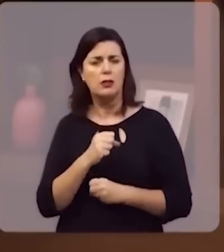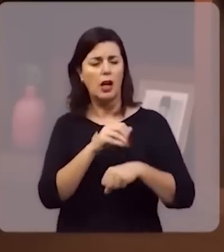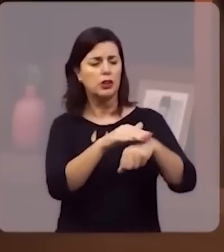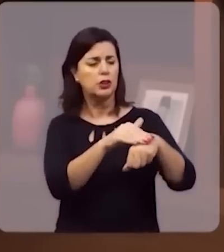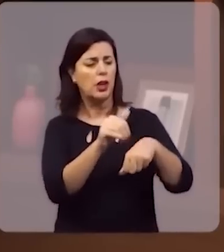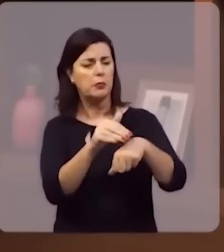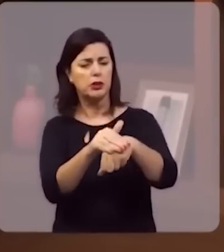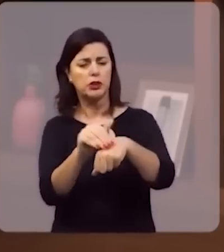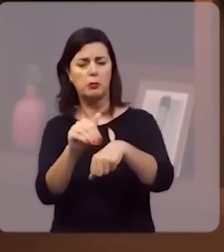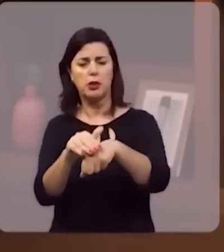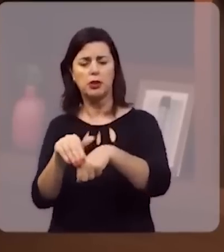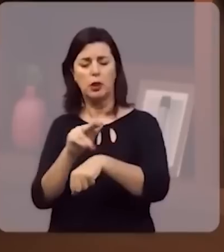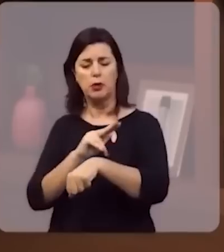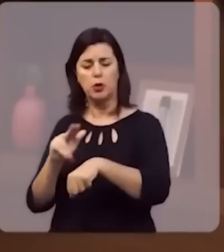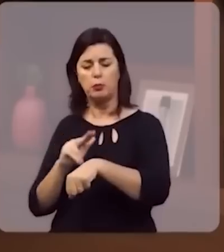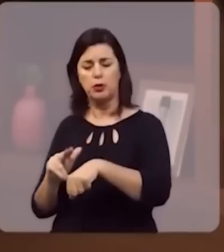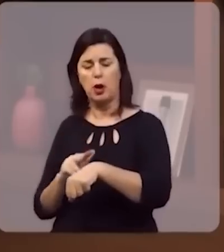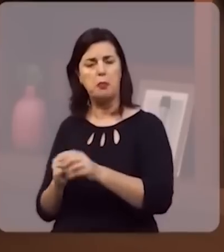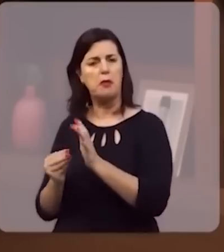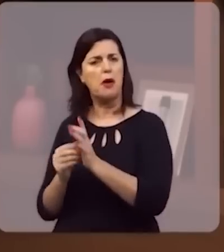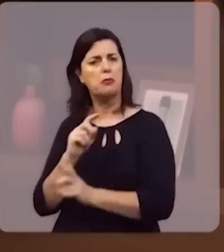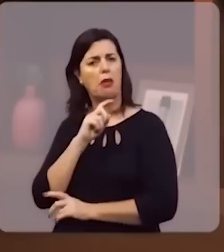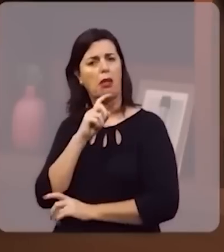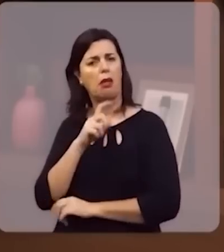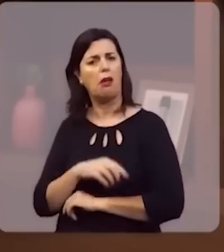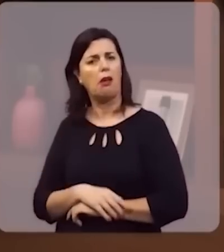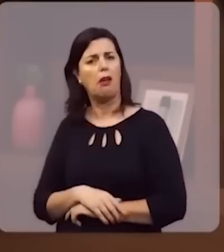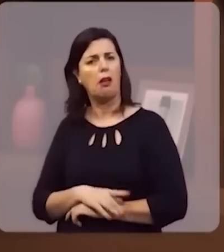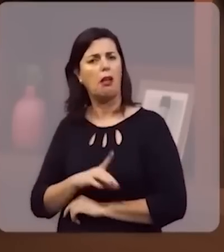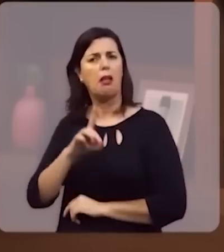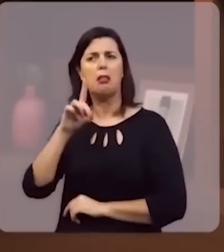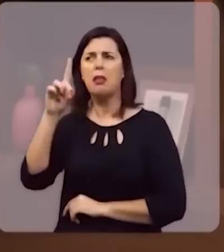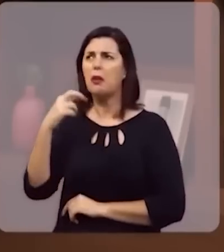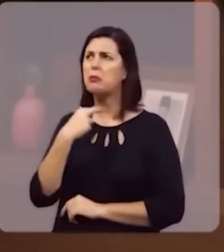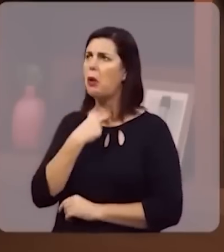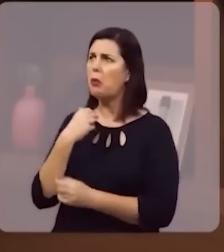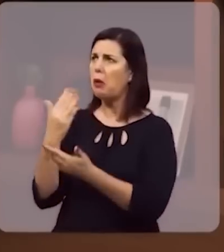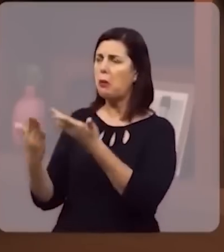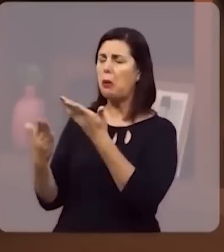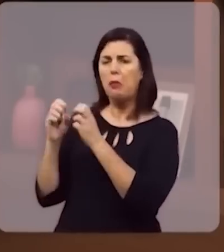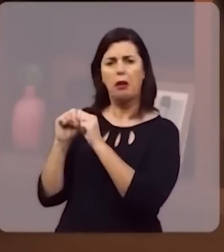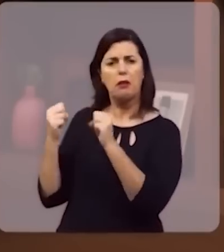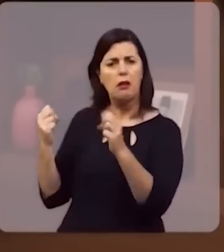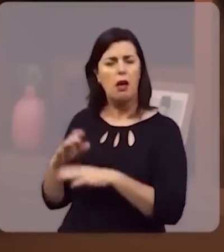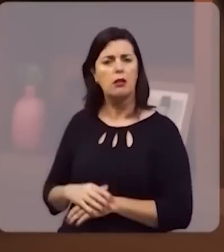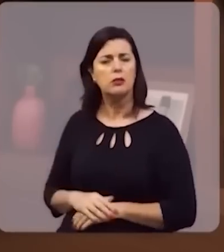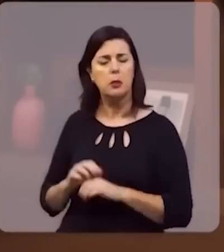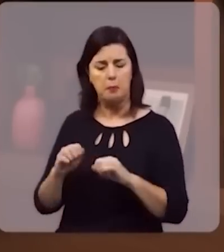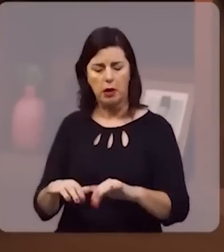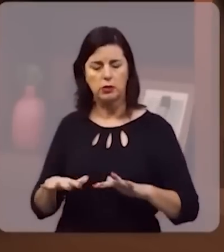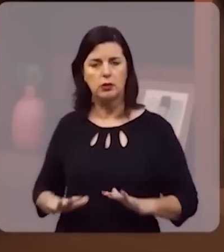pelo nome, nenhuma só delas vem a faltar. Este é o nosso Deus, incomparavelmente grande e